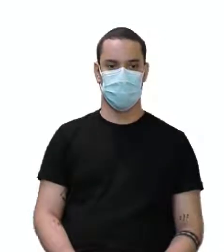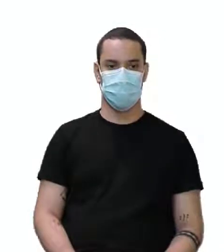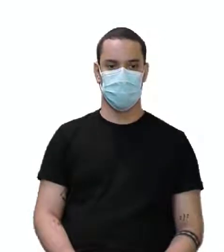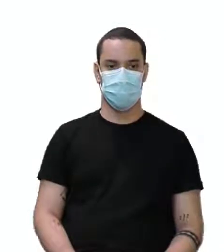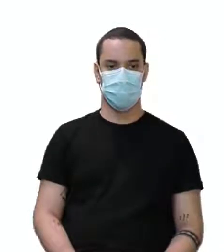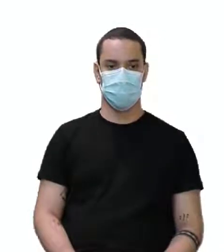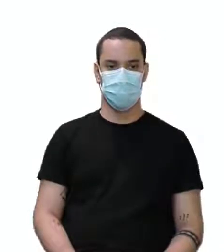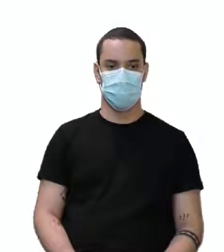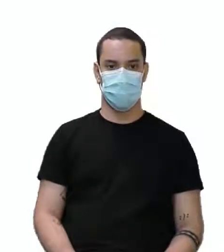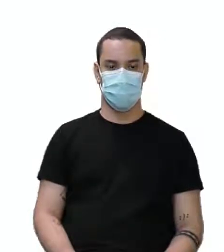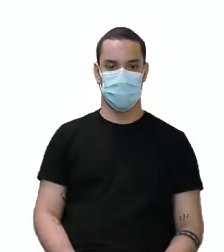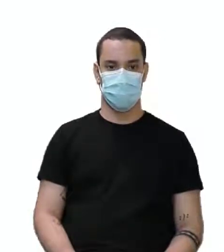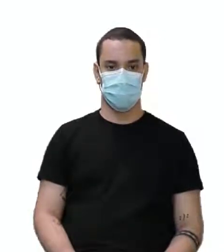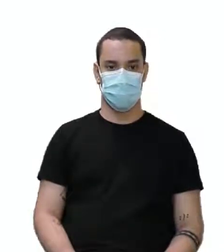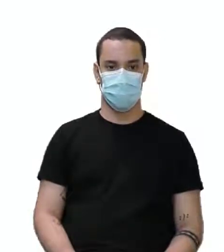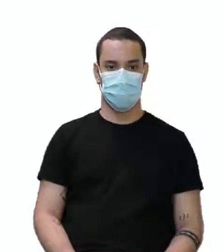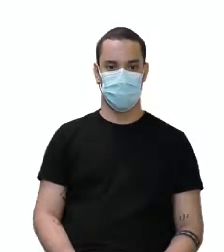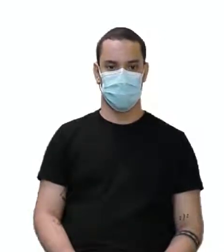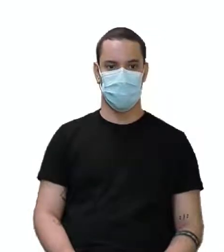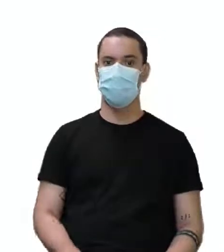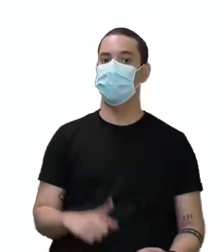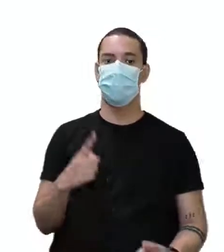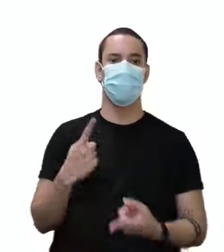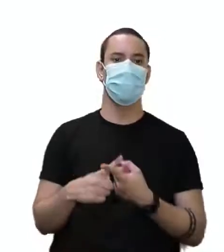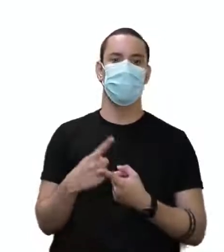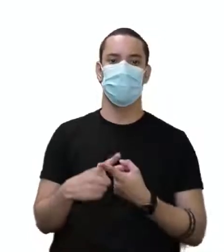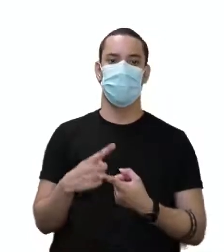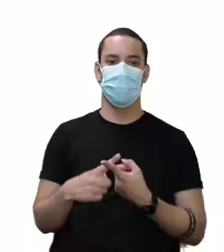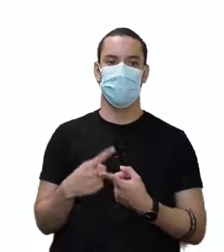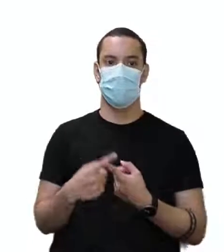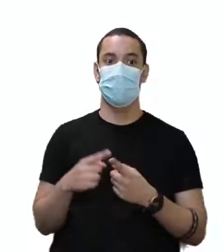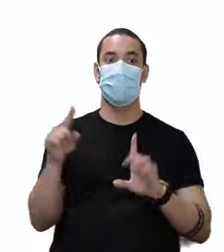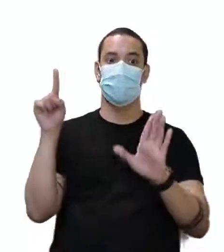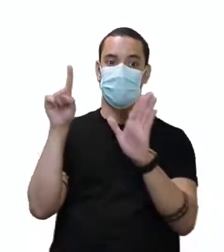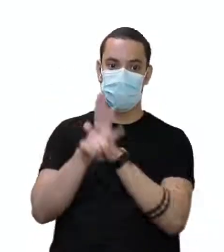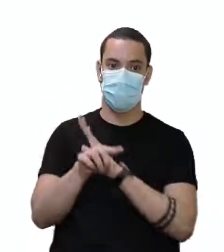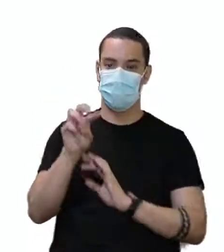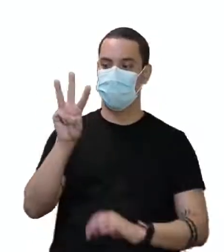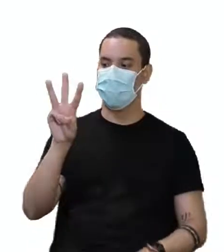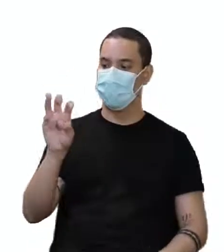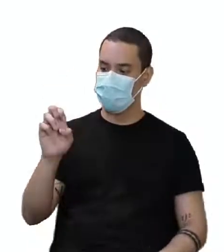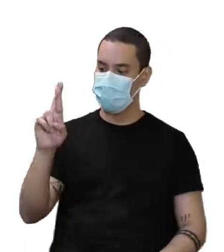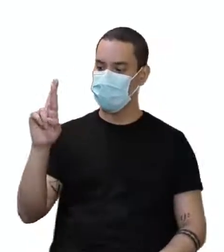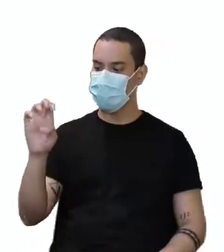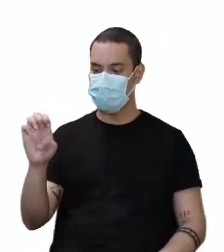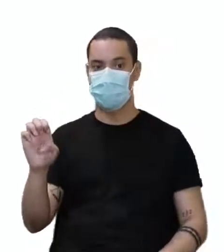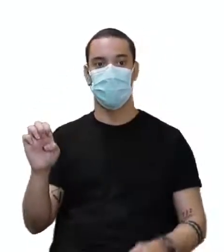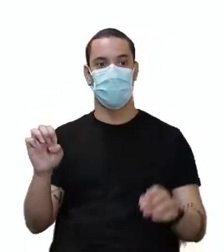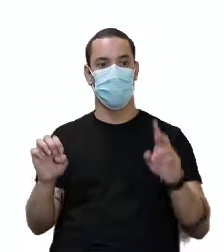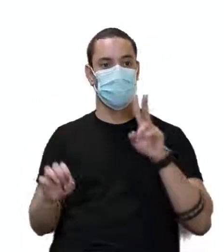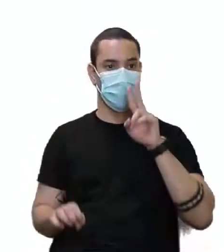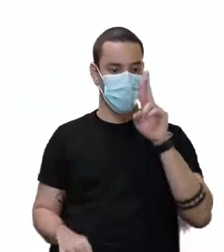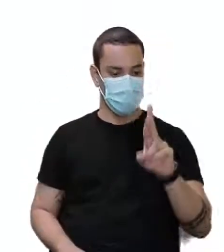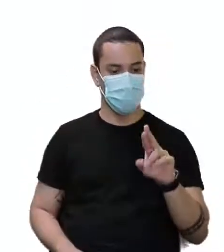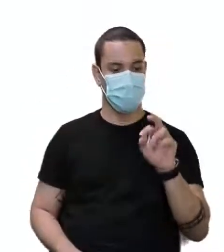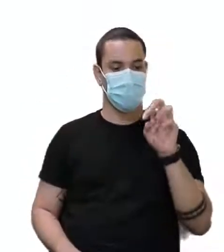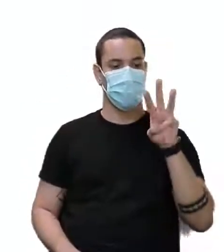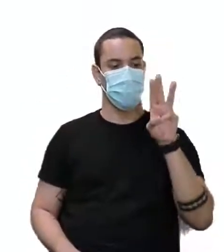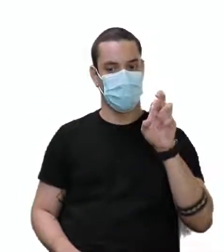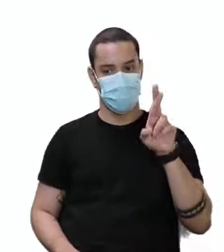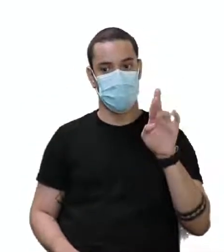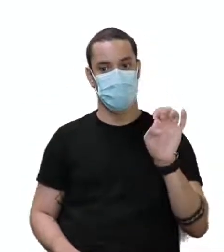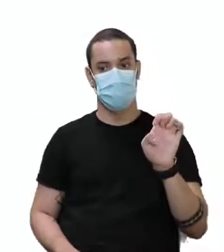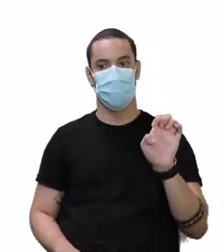negação. No, they were not. Não, eles não estavam. Por que que were? Porque a pergunta é com were. Resposta é com were. E aí tem